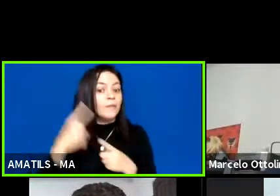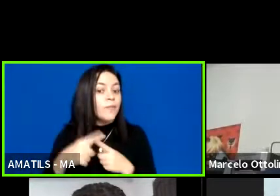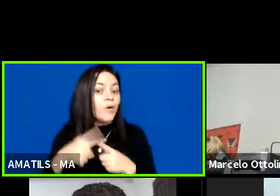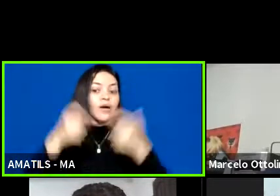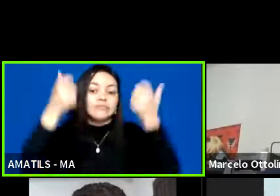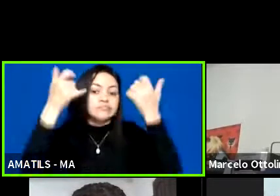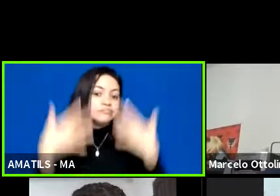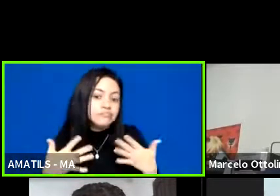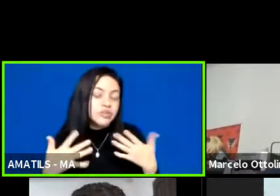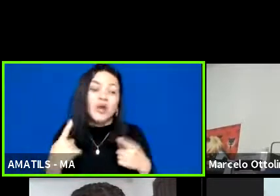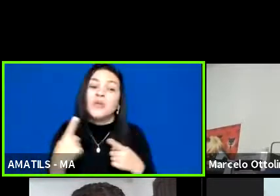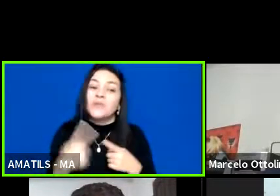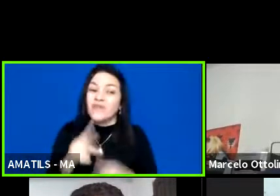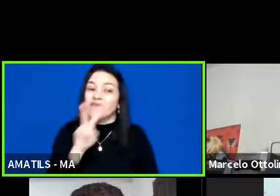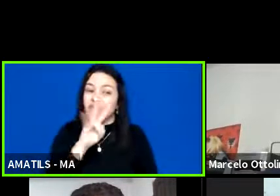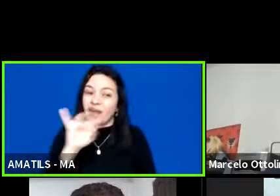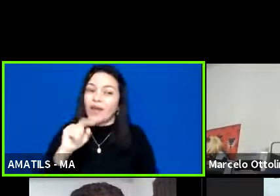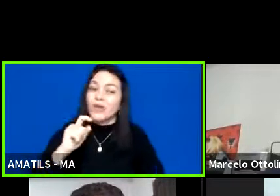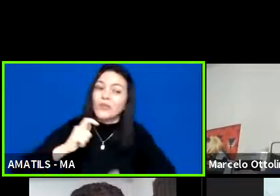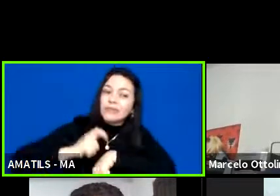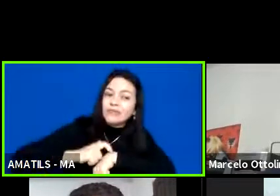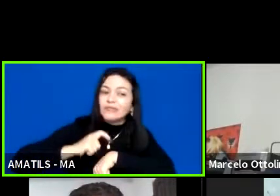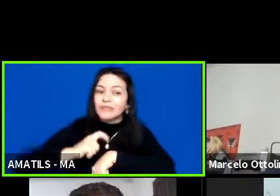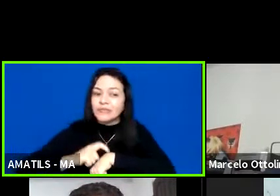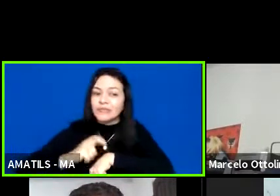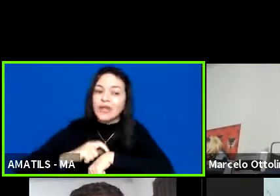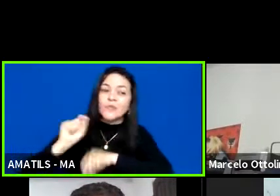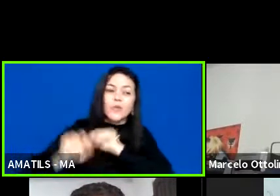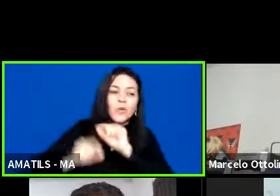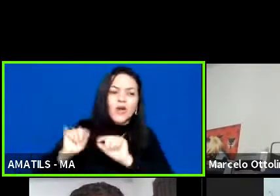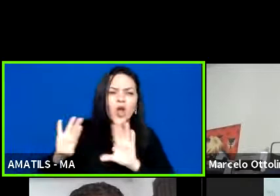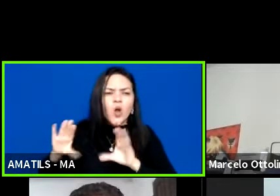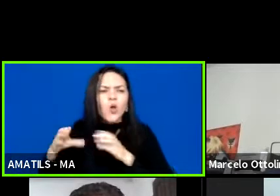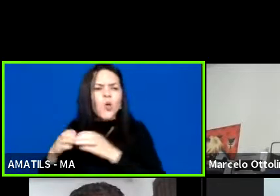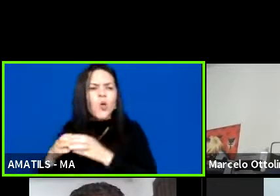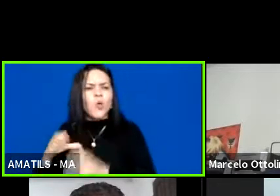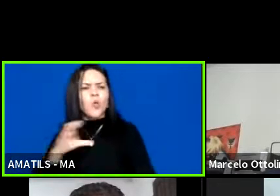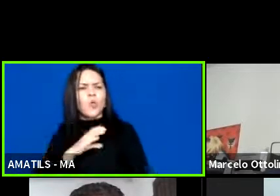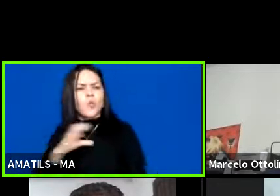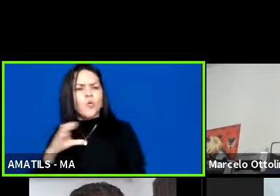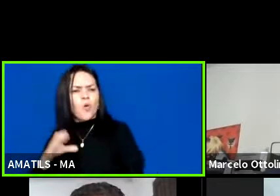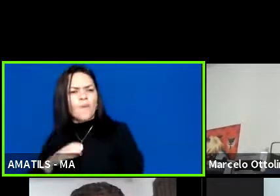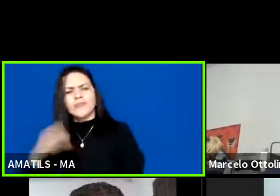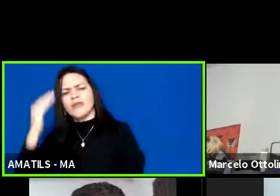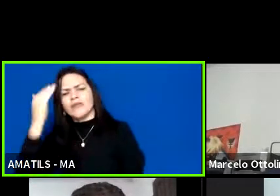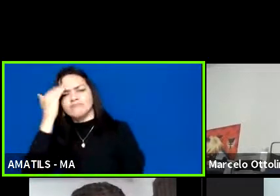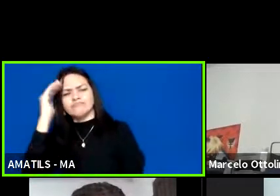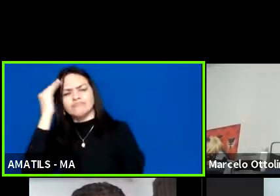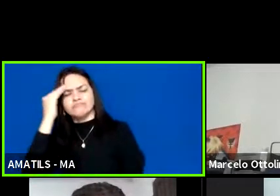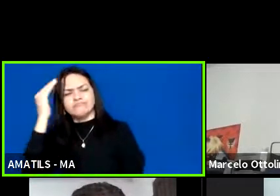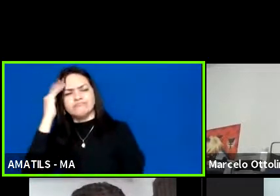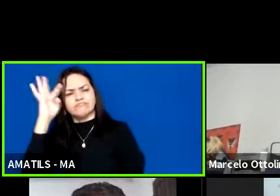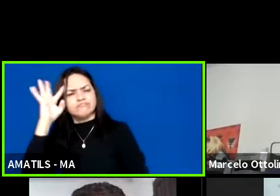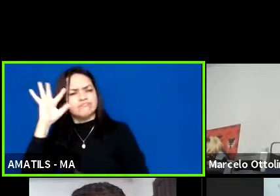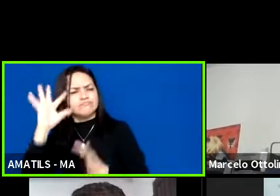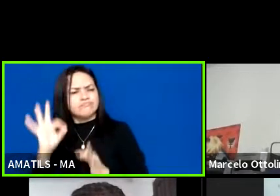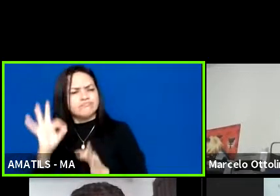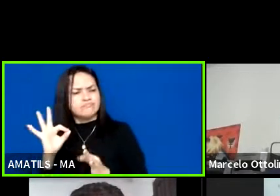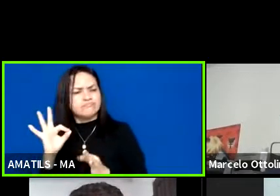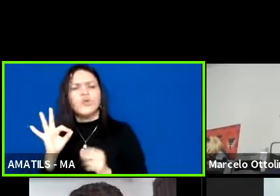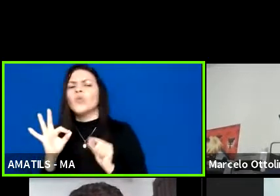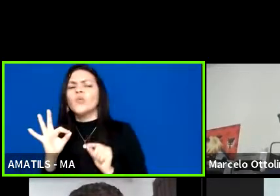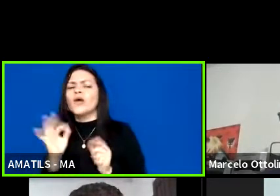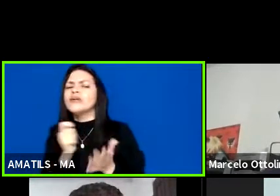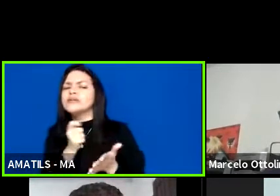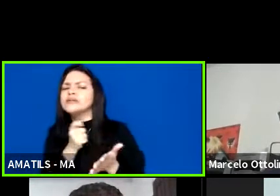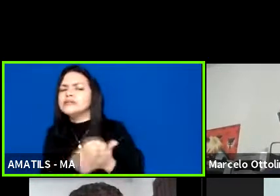Porque vai chegar um tempo que o Comitê Paralímpico Brasileiro pode ter esse mesmo entendimento e exigir, por